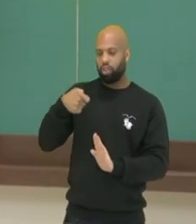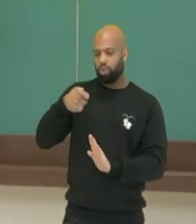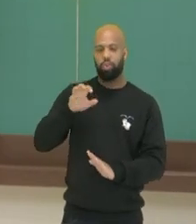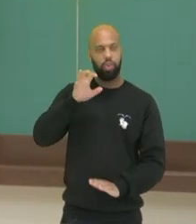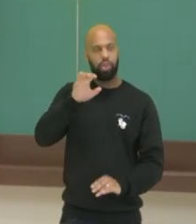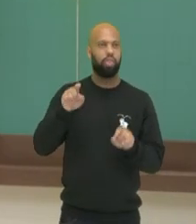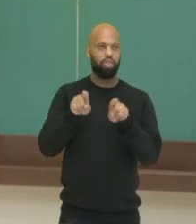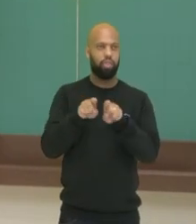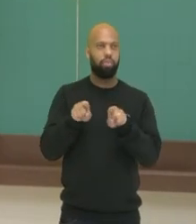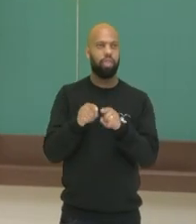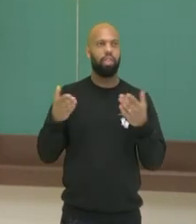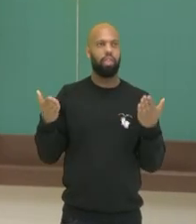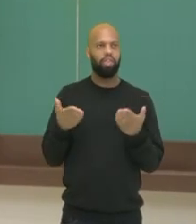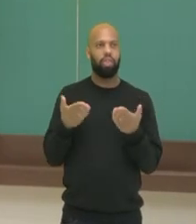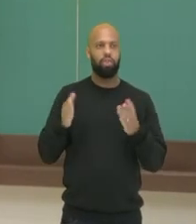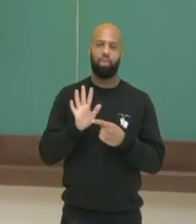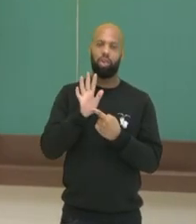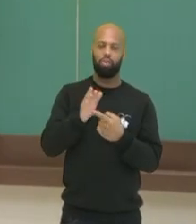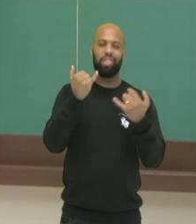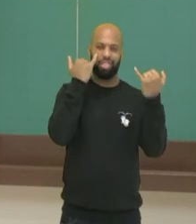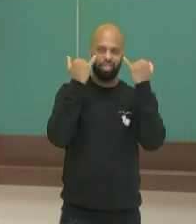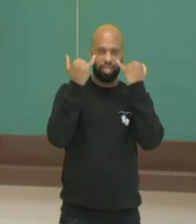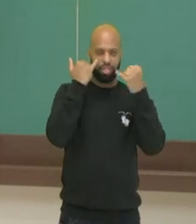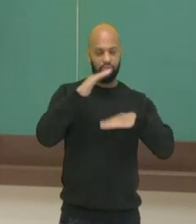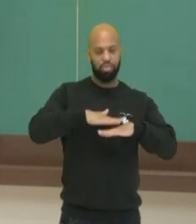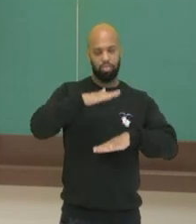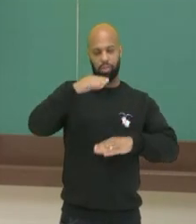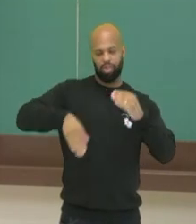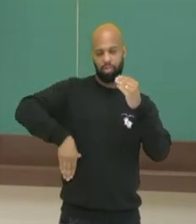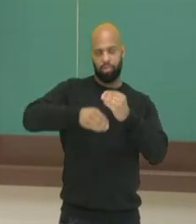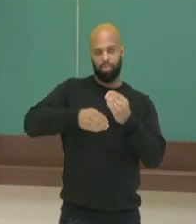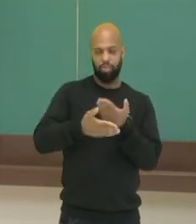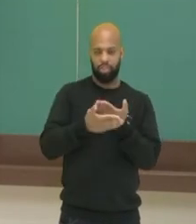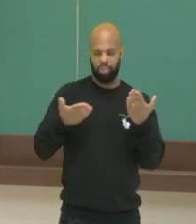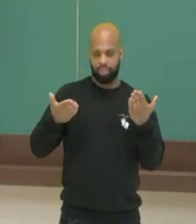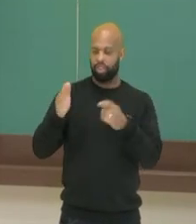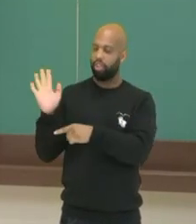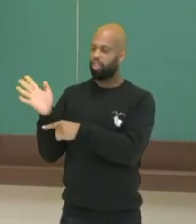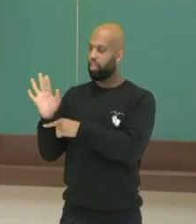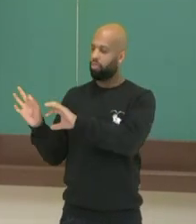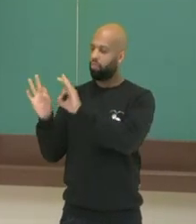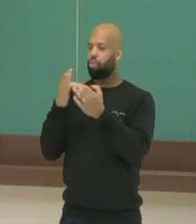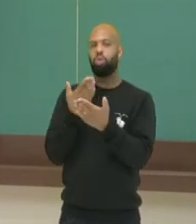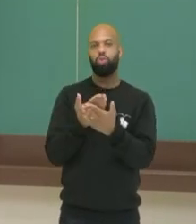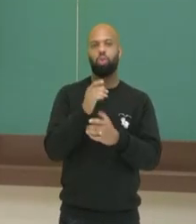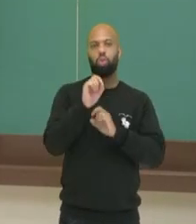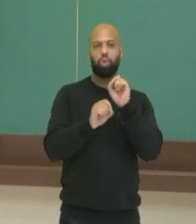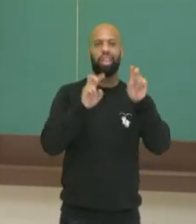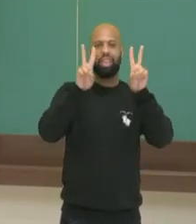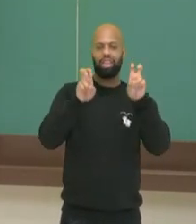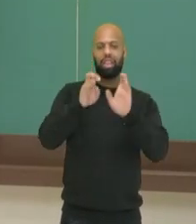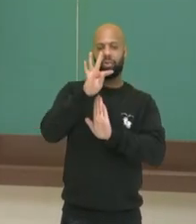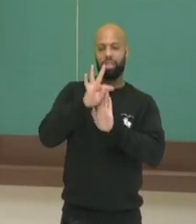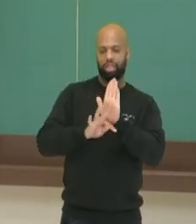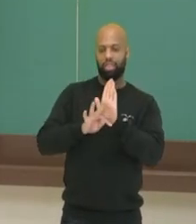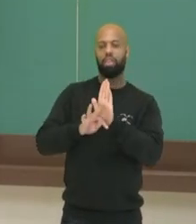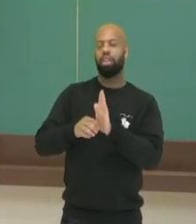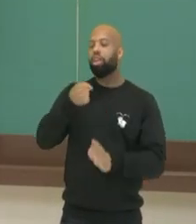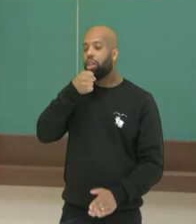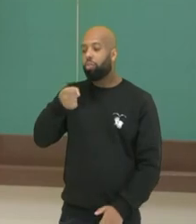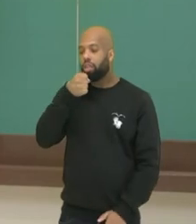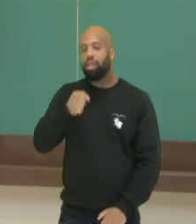trouxe isso e agora trouxe essas informações a mais para vocês. Nesse vídeo nós falamos sobre